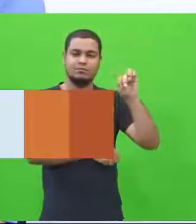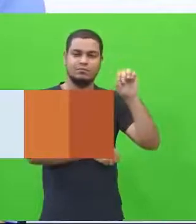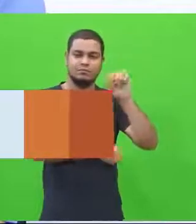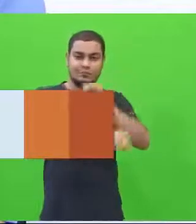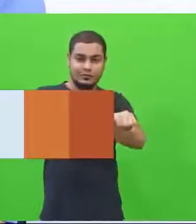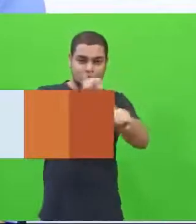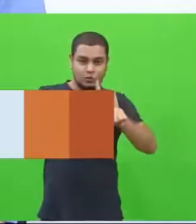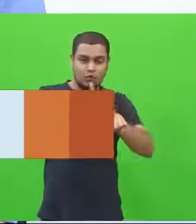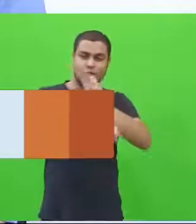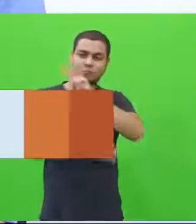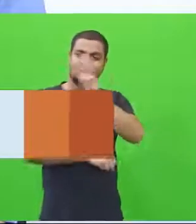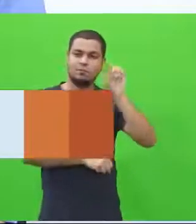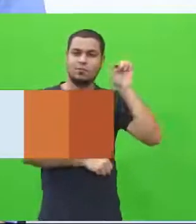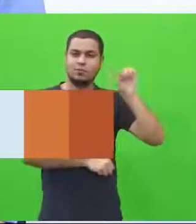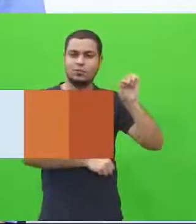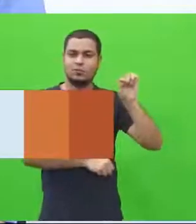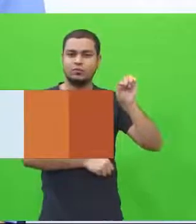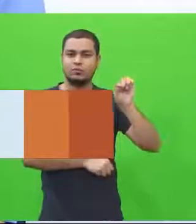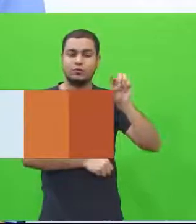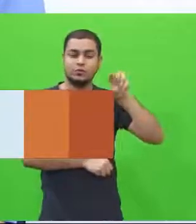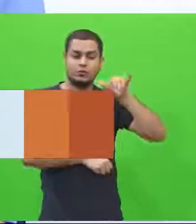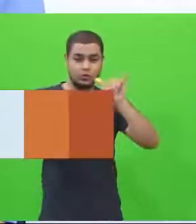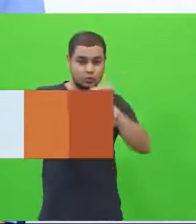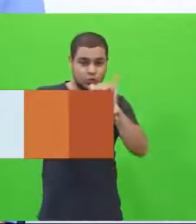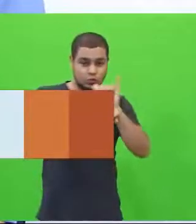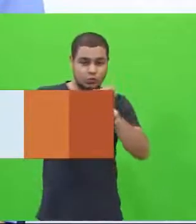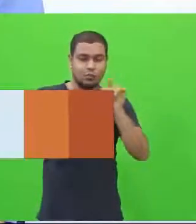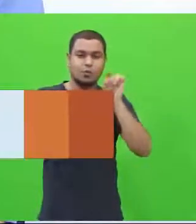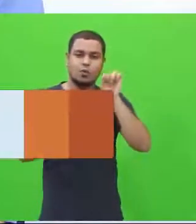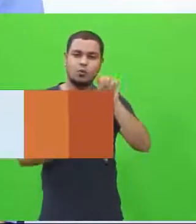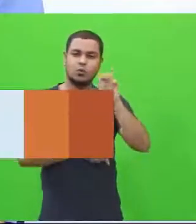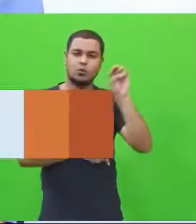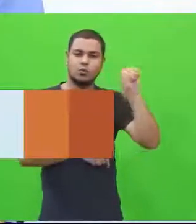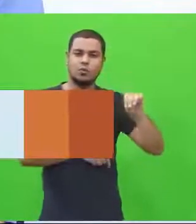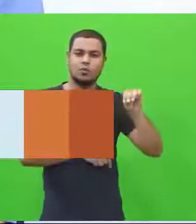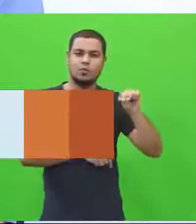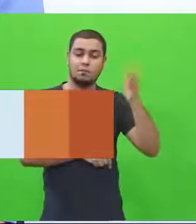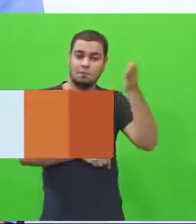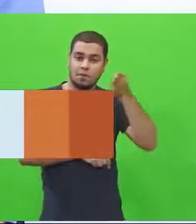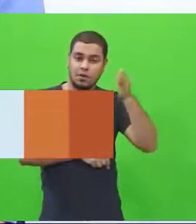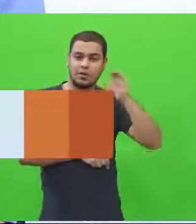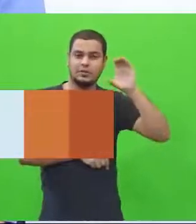www.youtube.com.br